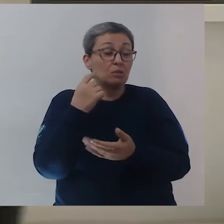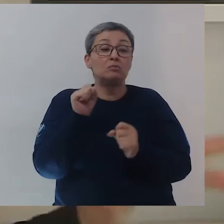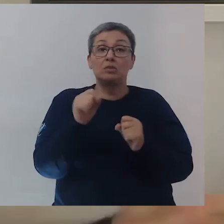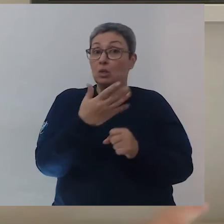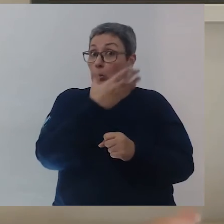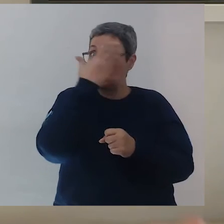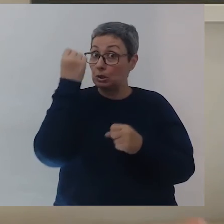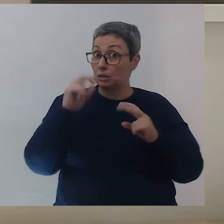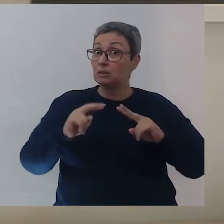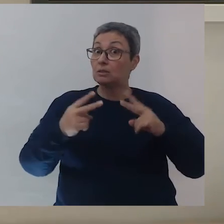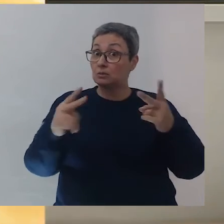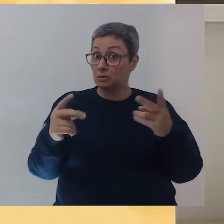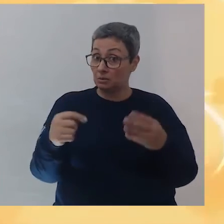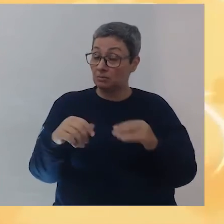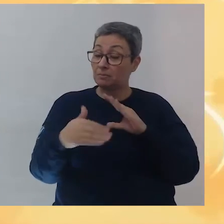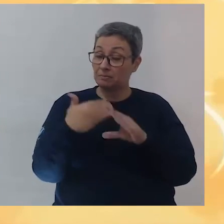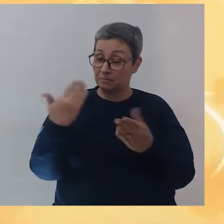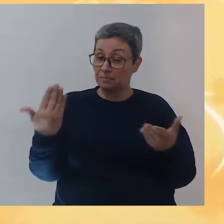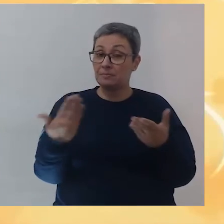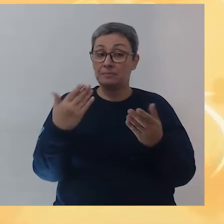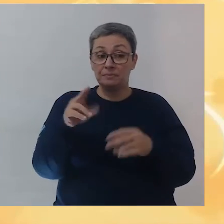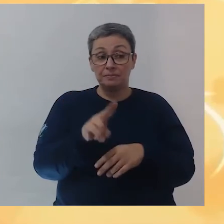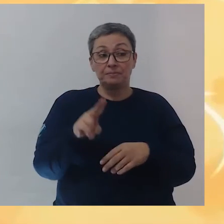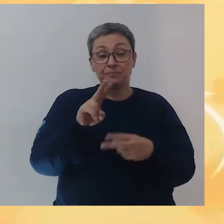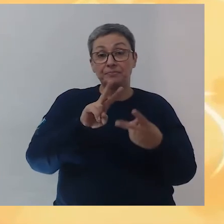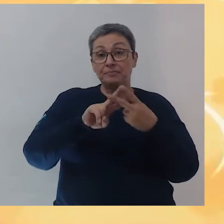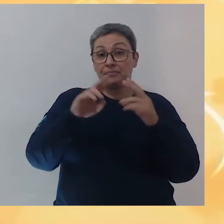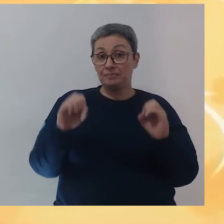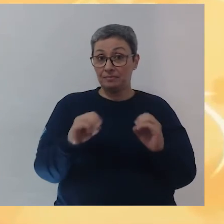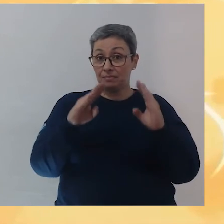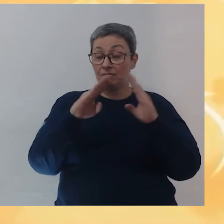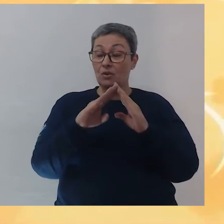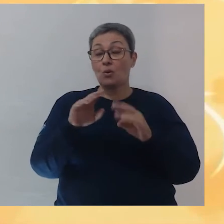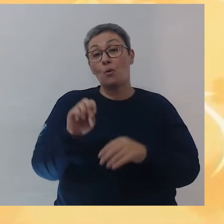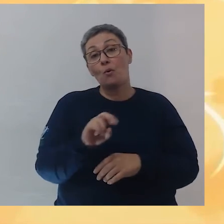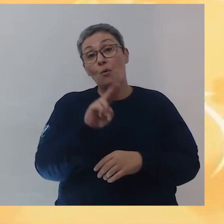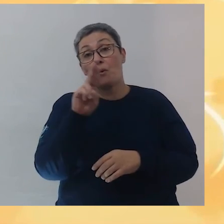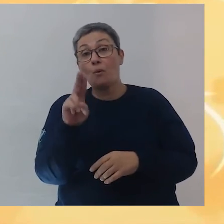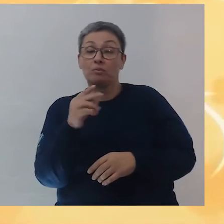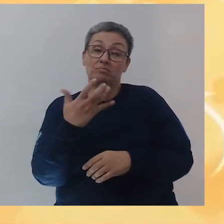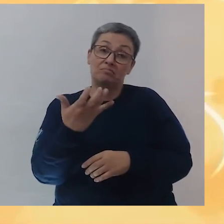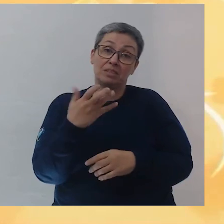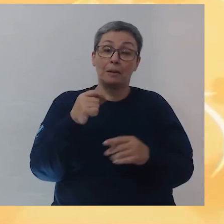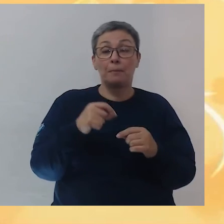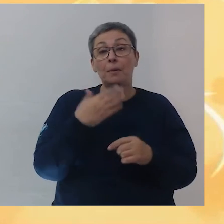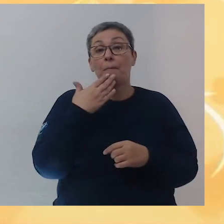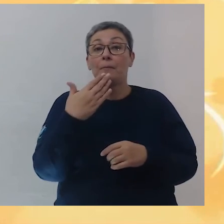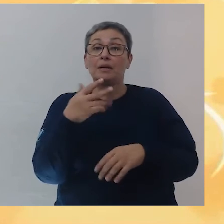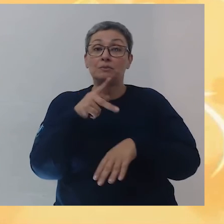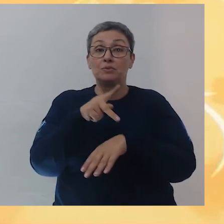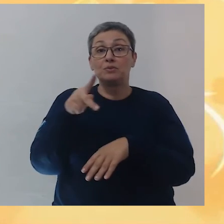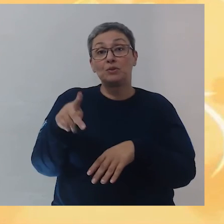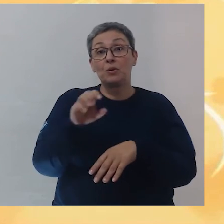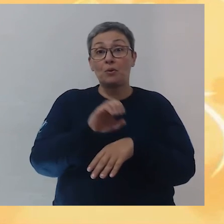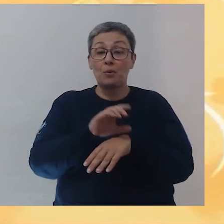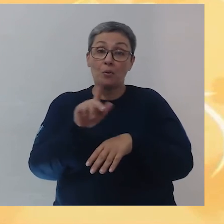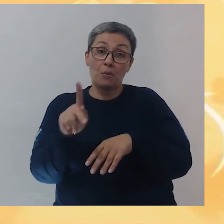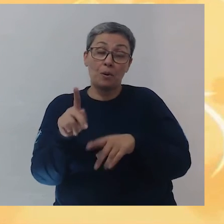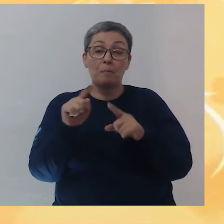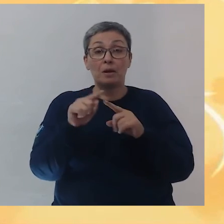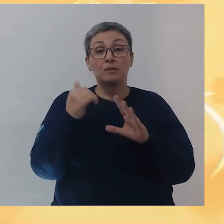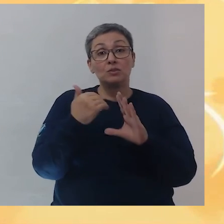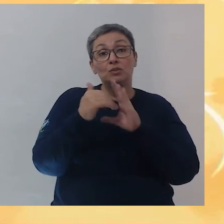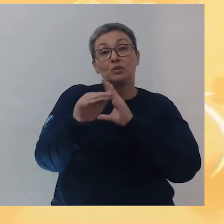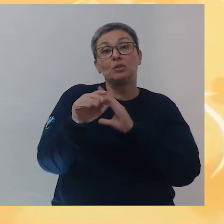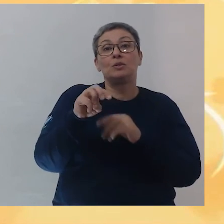esquece de compartilhar com a gente, utilizando a hashtag Saberes em Casa. Ou se preferir, solicitar a ajuda da professora e do professor para